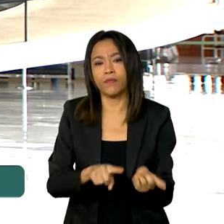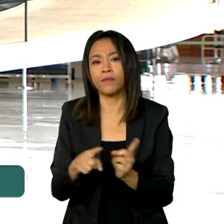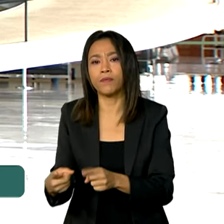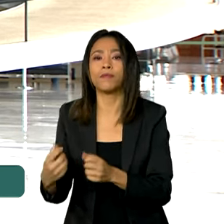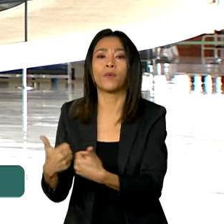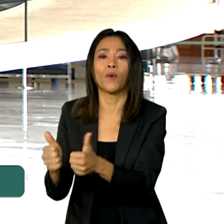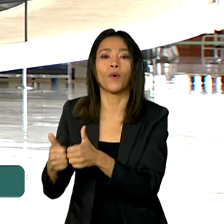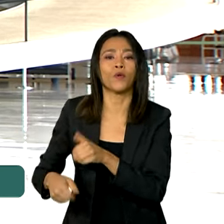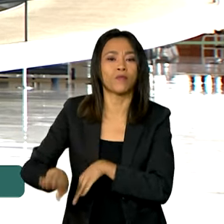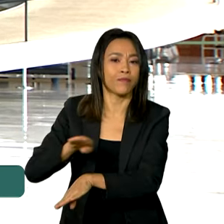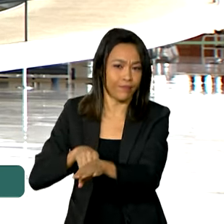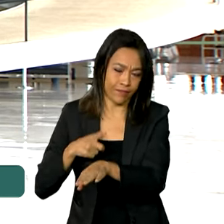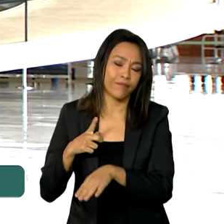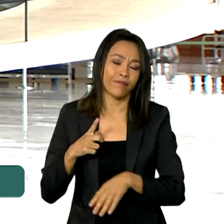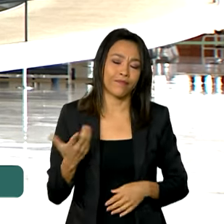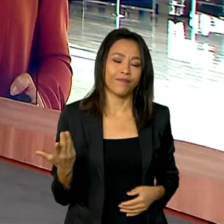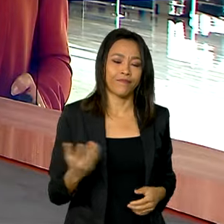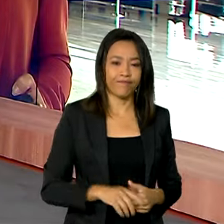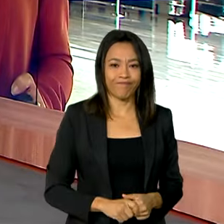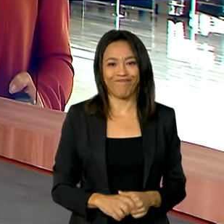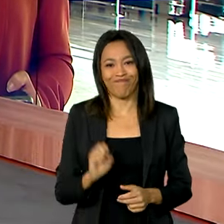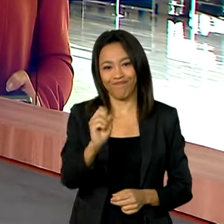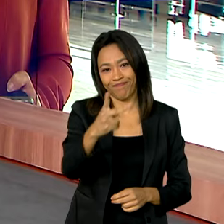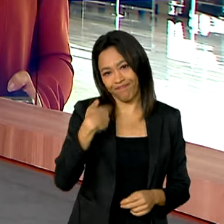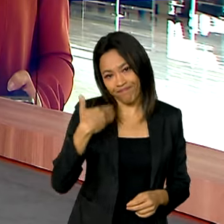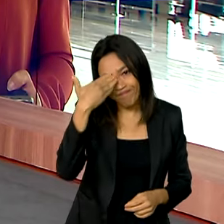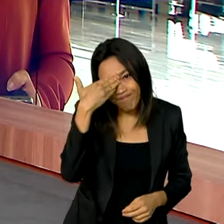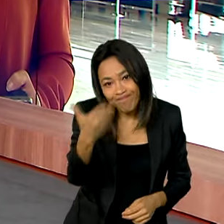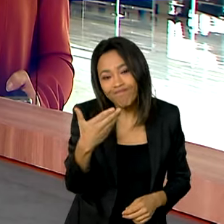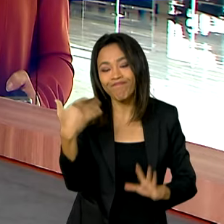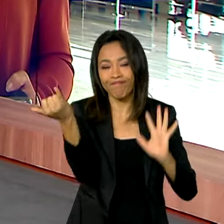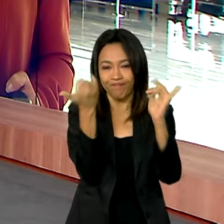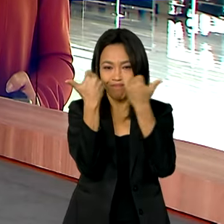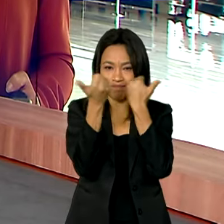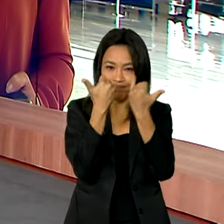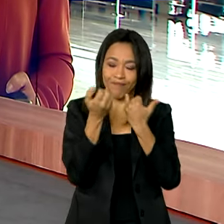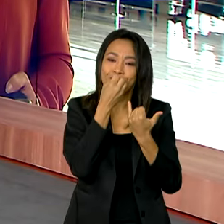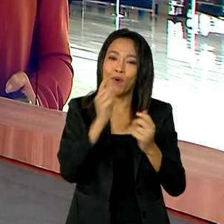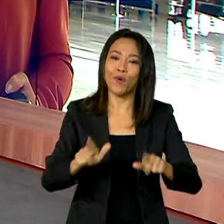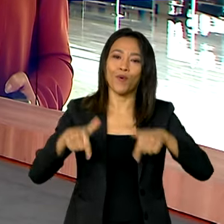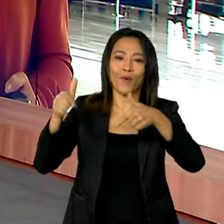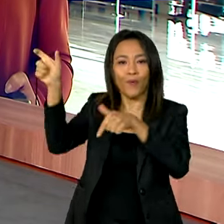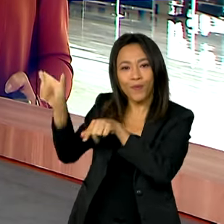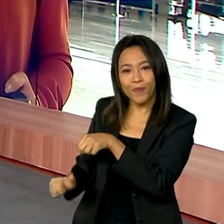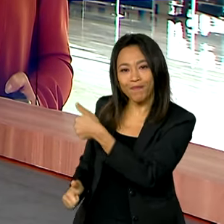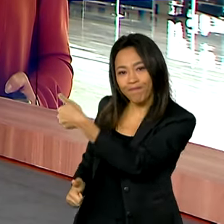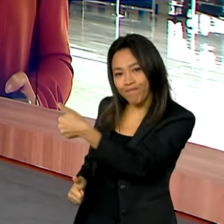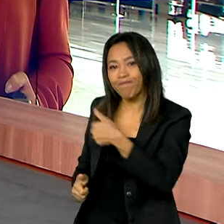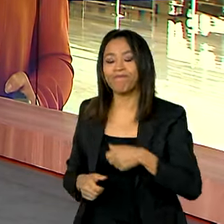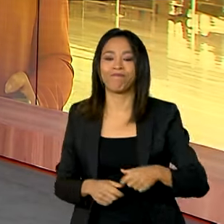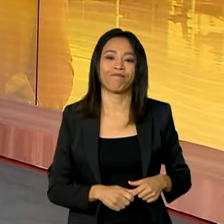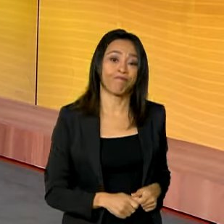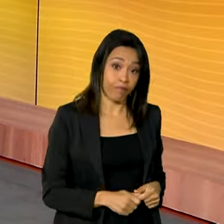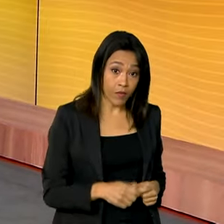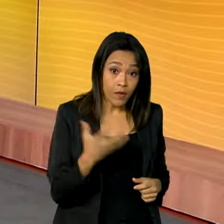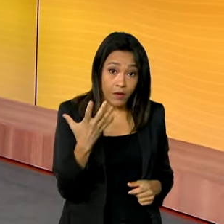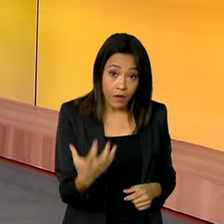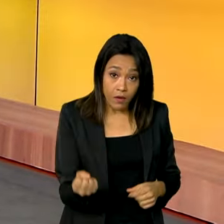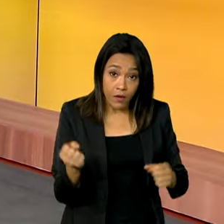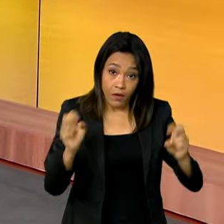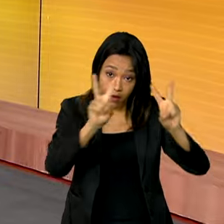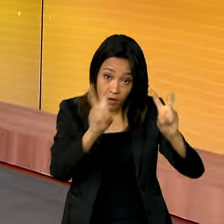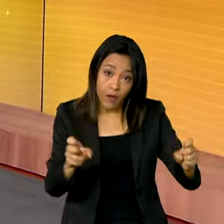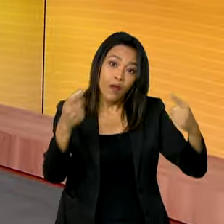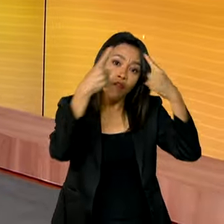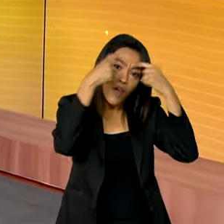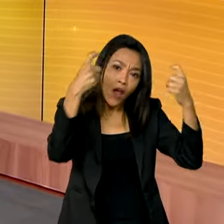público coletivo. Vanessa. Ok, Jéssica. Obrigada pelas informações. Bom trabalho para você. Vamos falar de combate